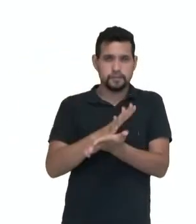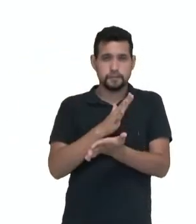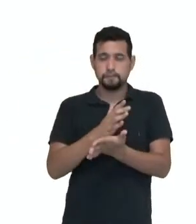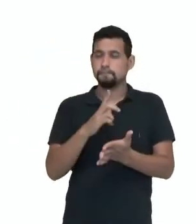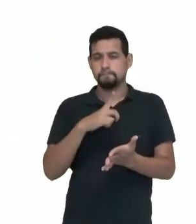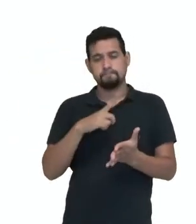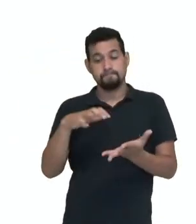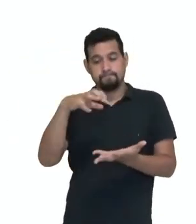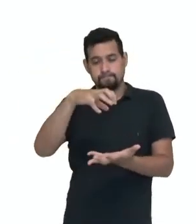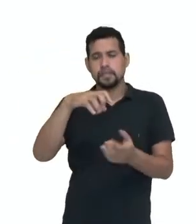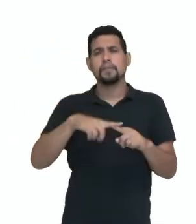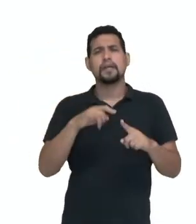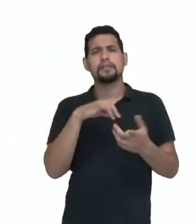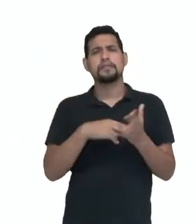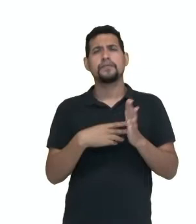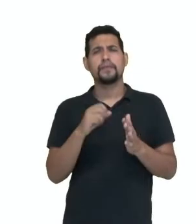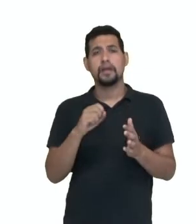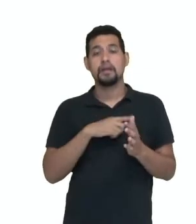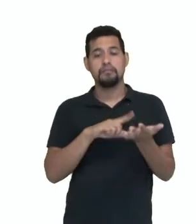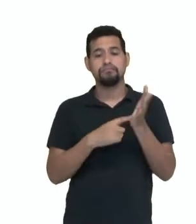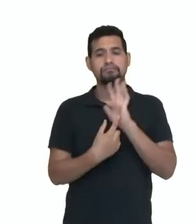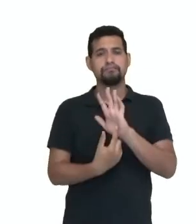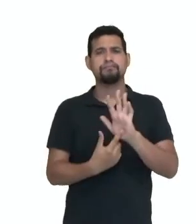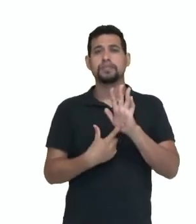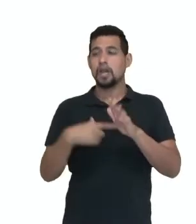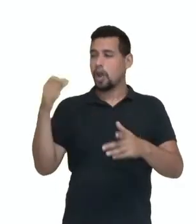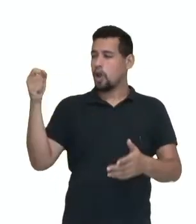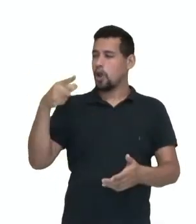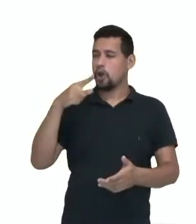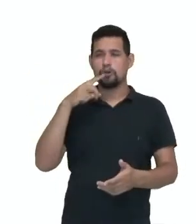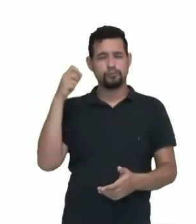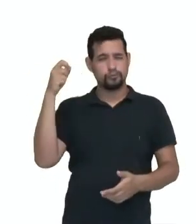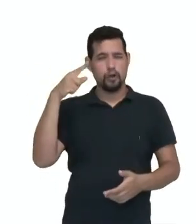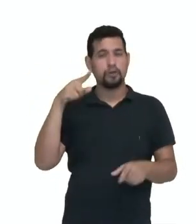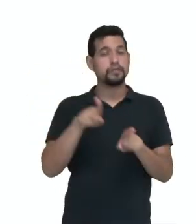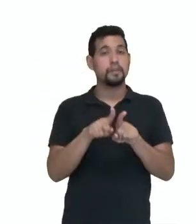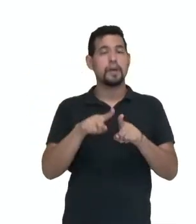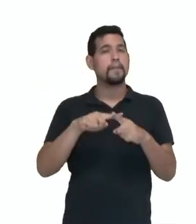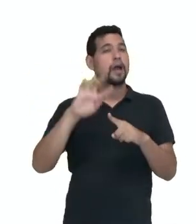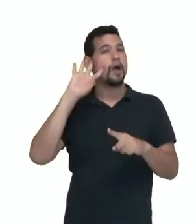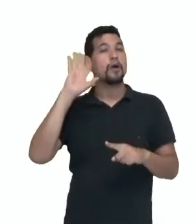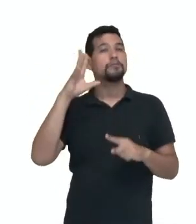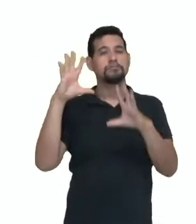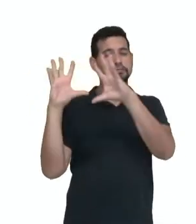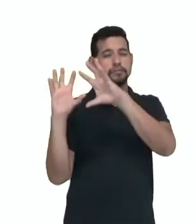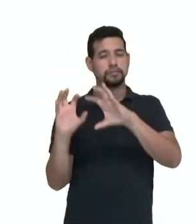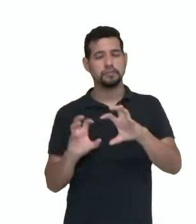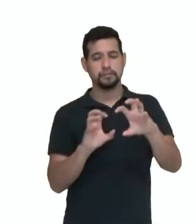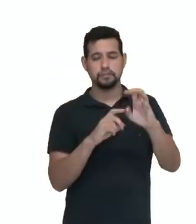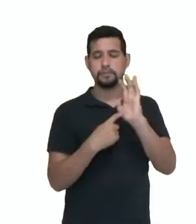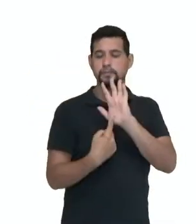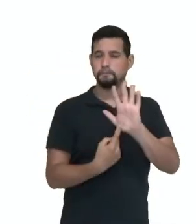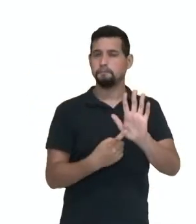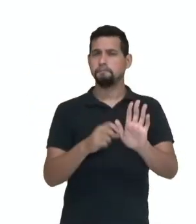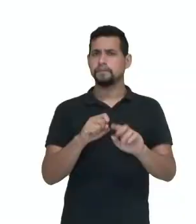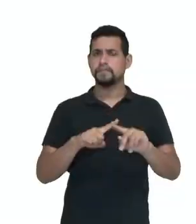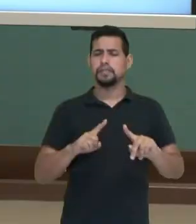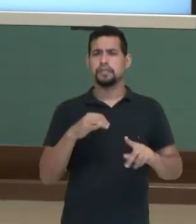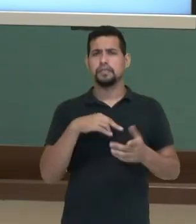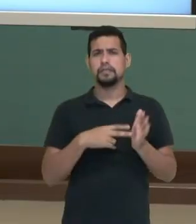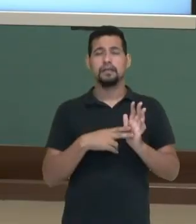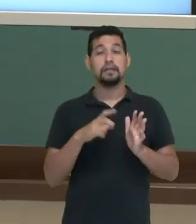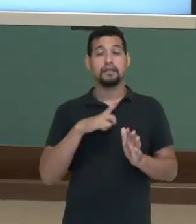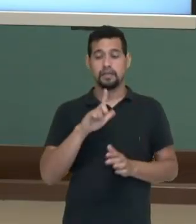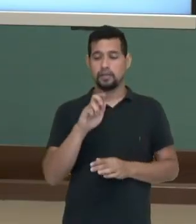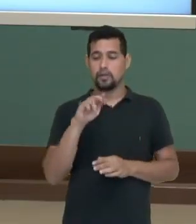superfície que vai ser exposta à luz solar para que a sua sombra seja projetada. Então, a gente tem um